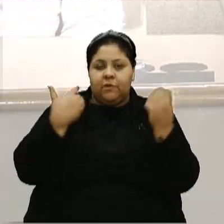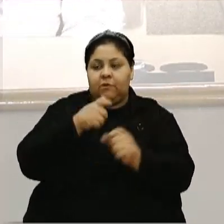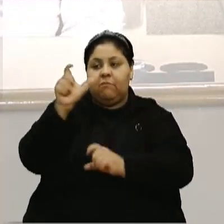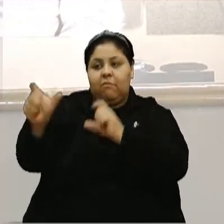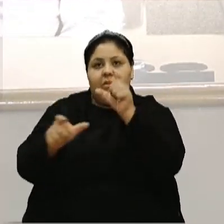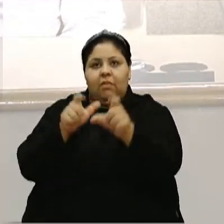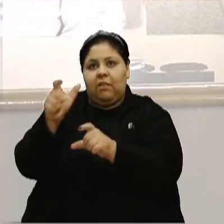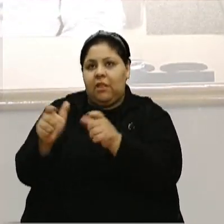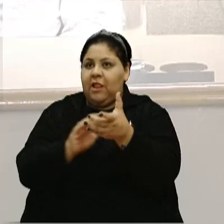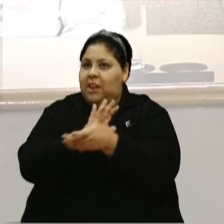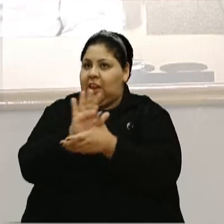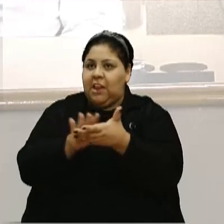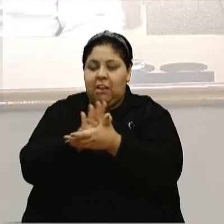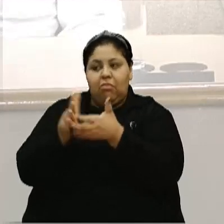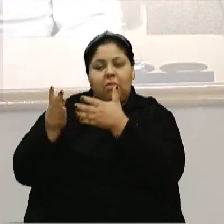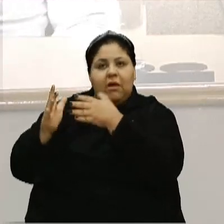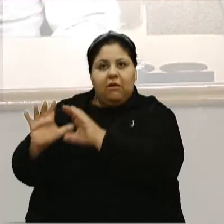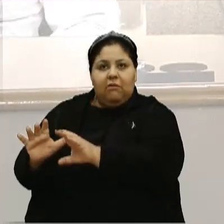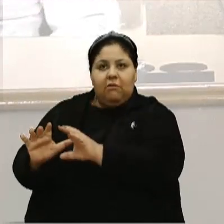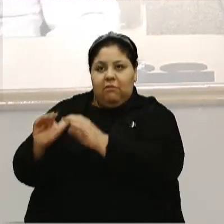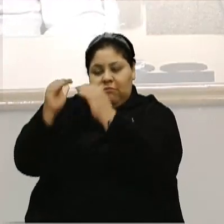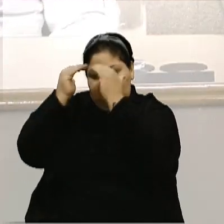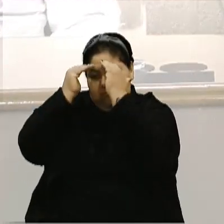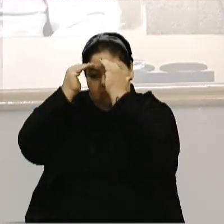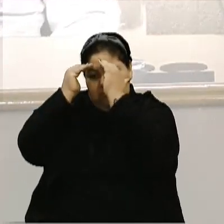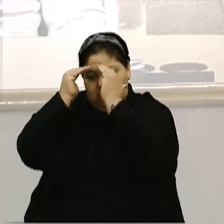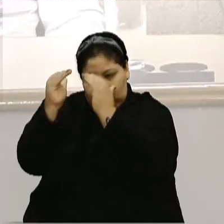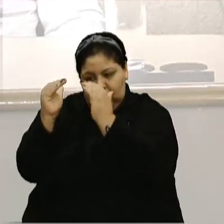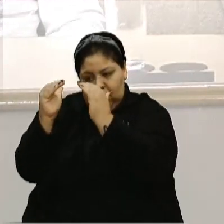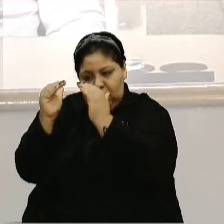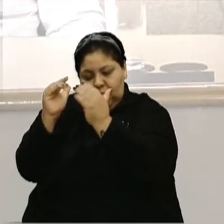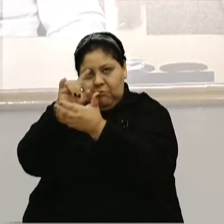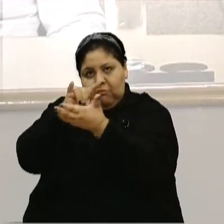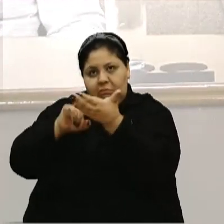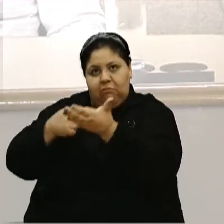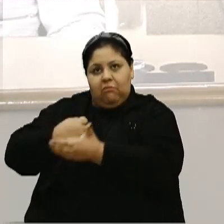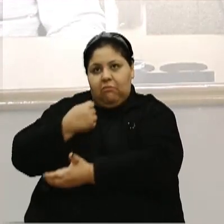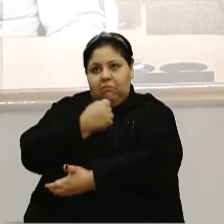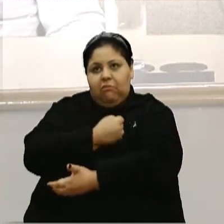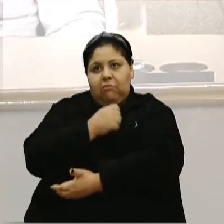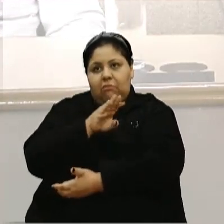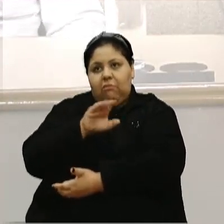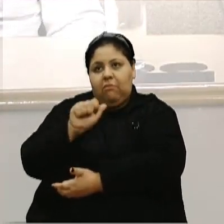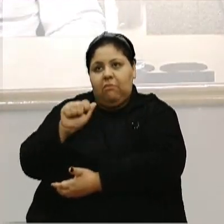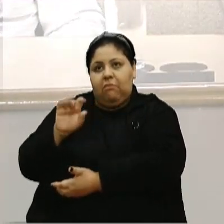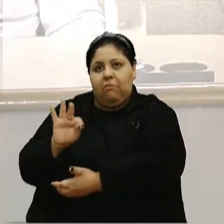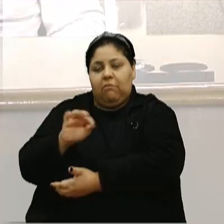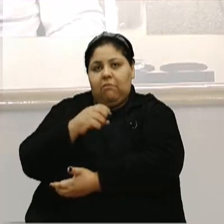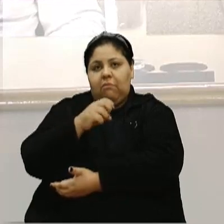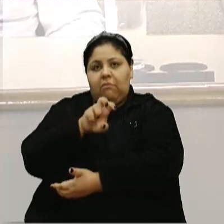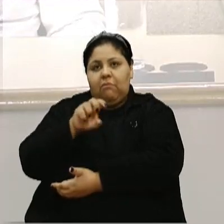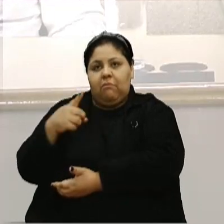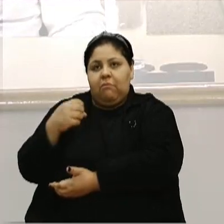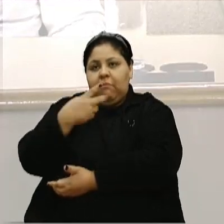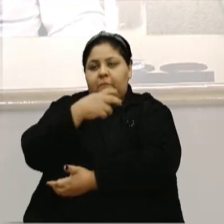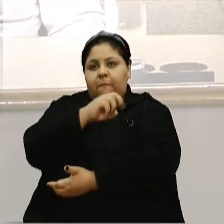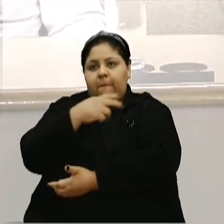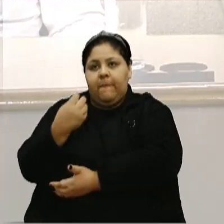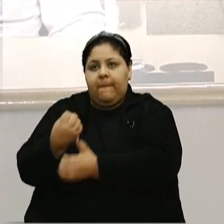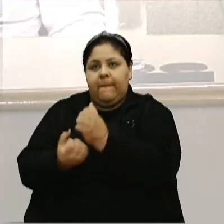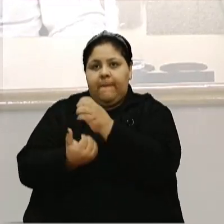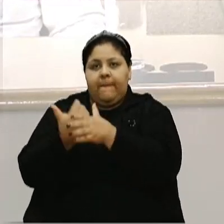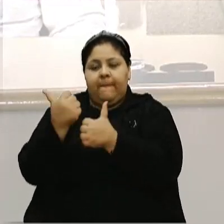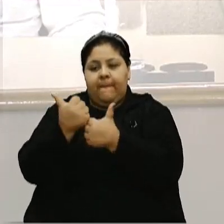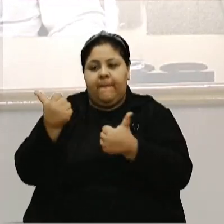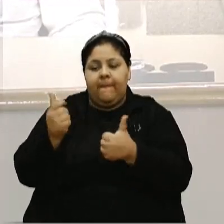integrantes, nada tendo a opor e acatando o parecer nº P.A.T. 51.2024, emitido por